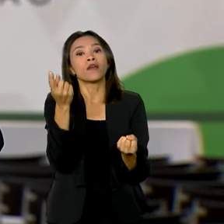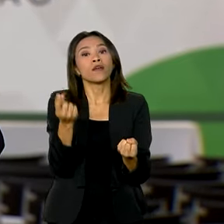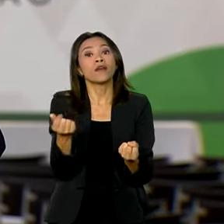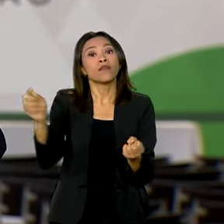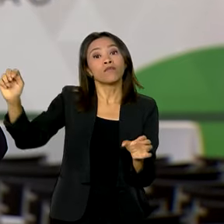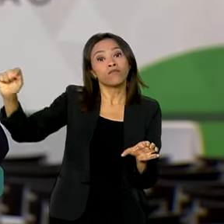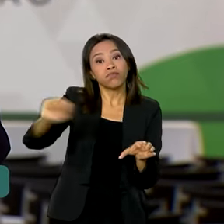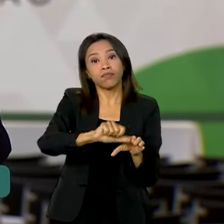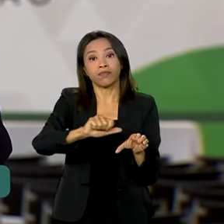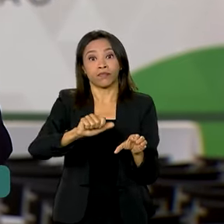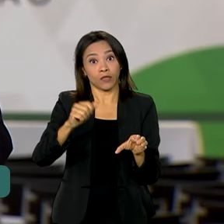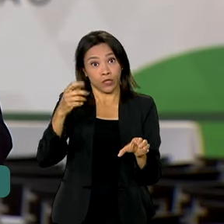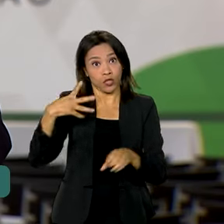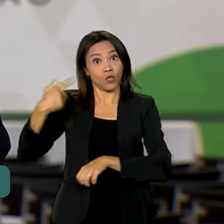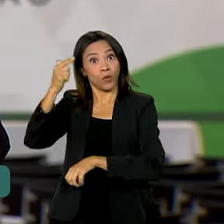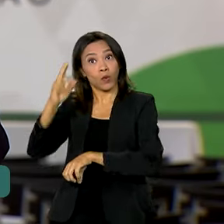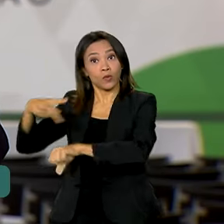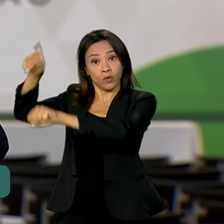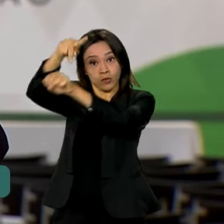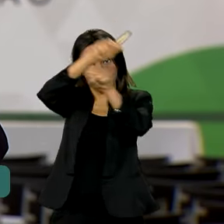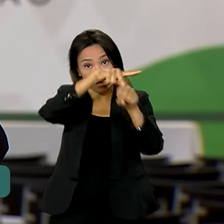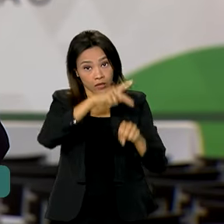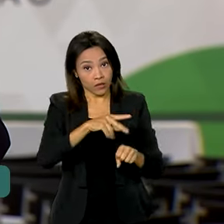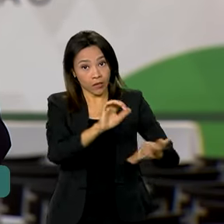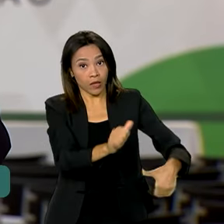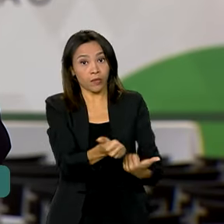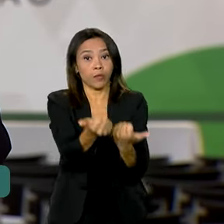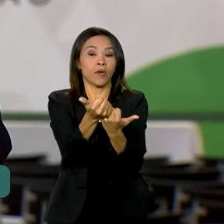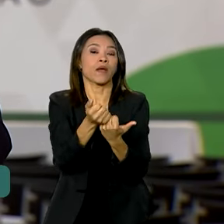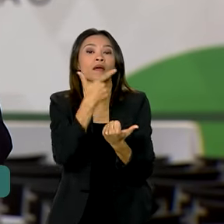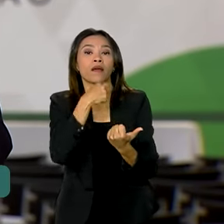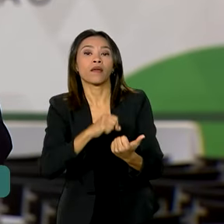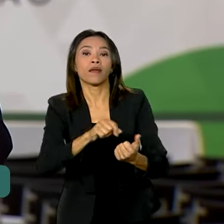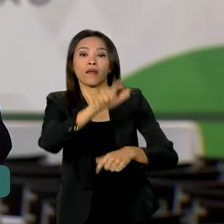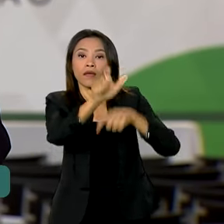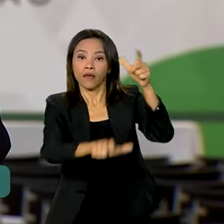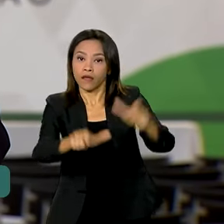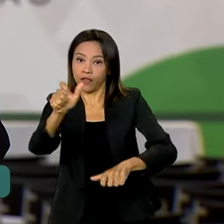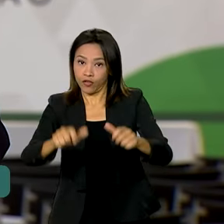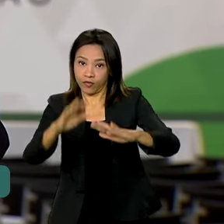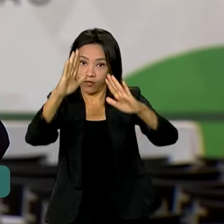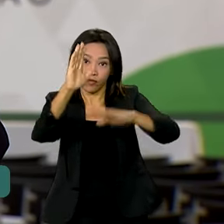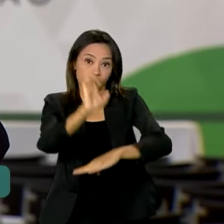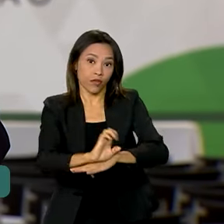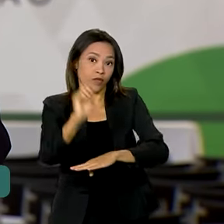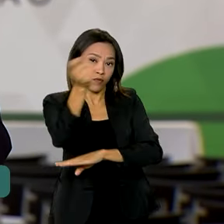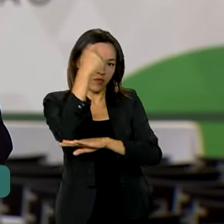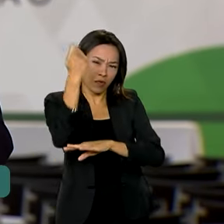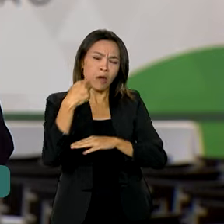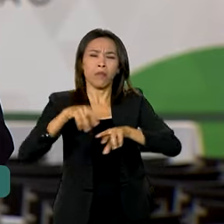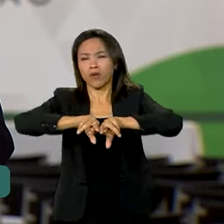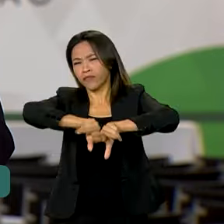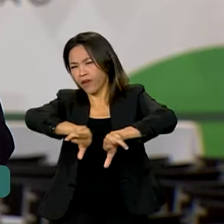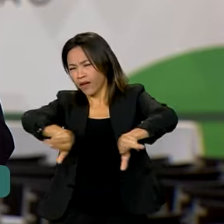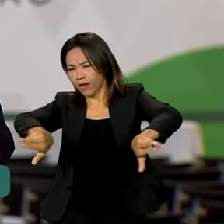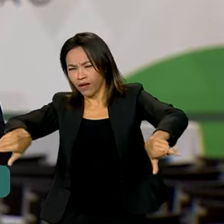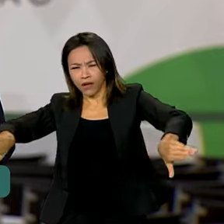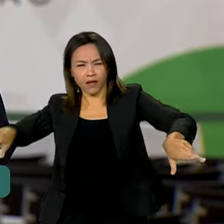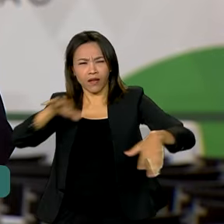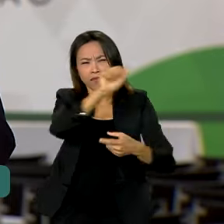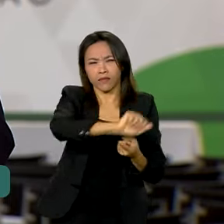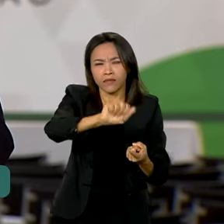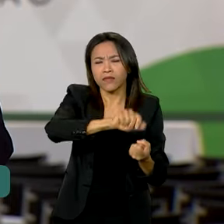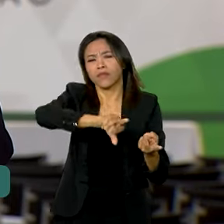para as vítimas da enchente no Rio Grande do Sul. Podem fazer doações nessa conta indivíduos, entidades, empresas e outros